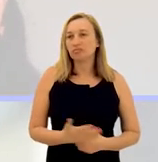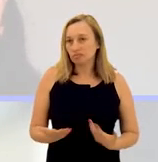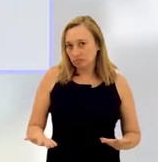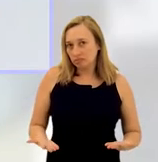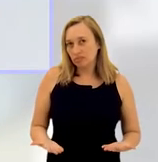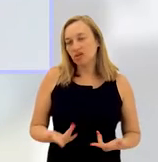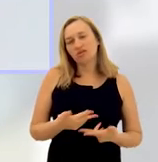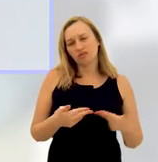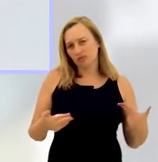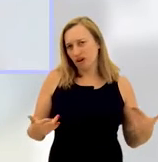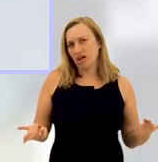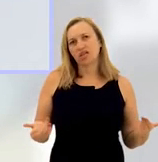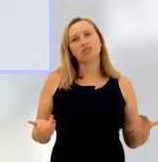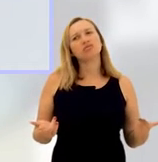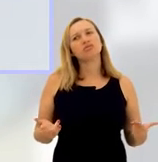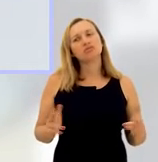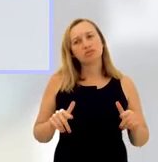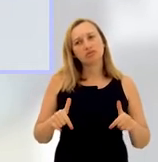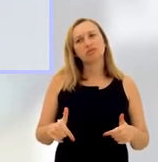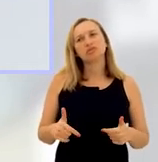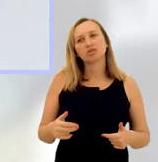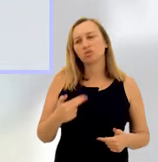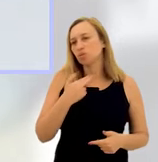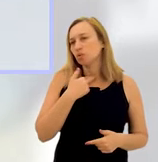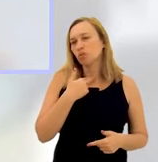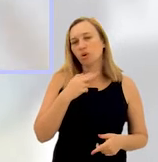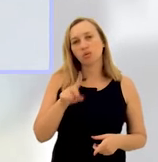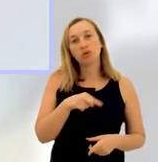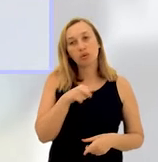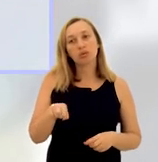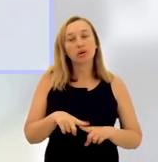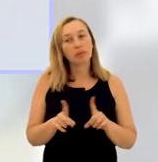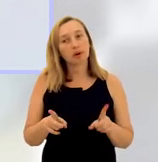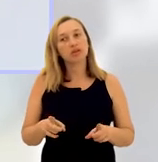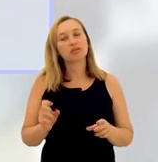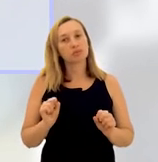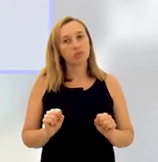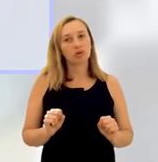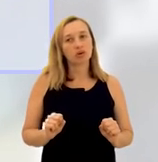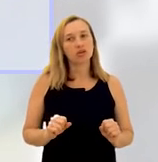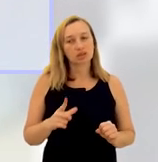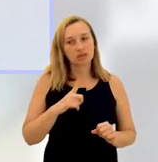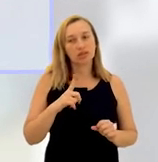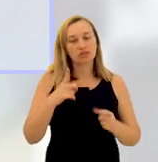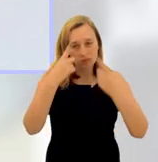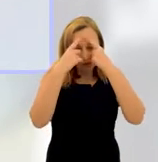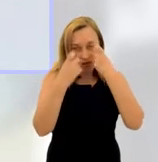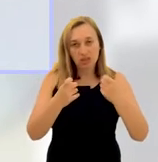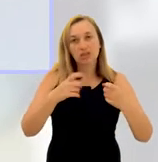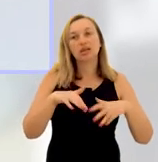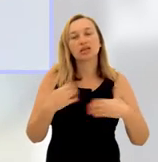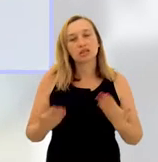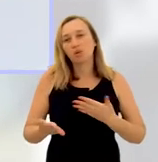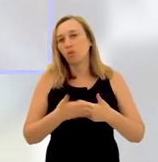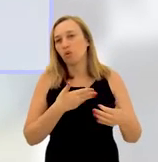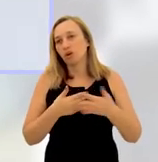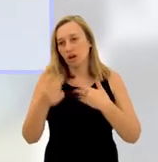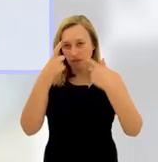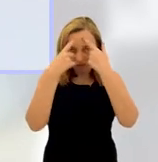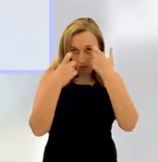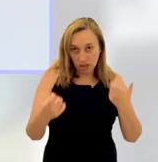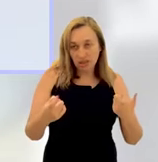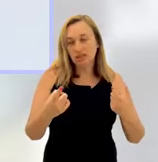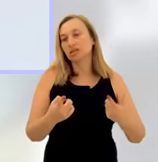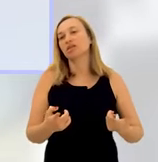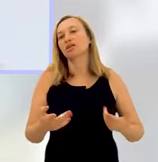né? Mas assim, são inúmeras formas que a gente não pode prever, mas que podem constituir uma violência. Então, qualquer